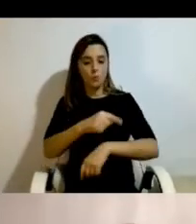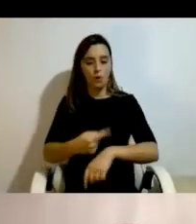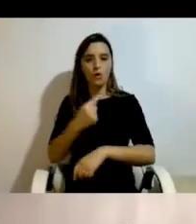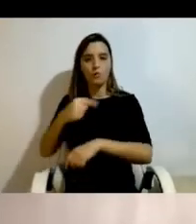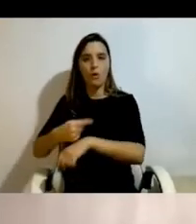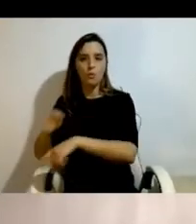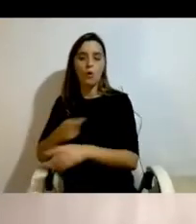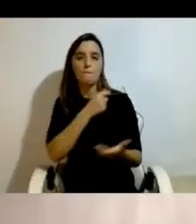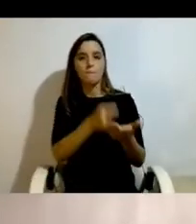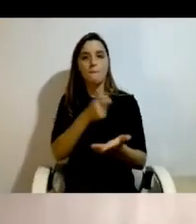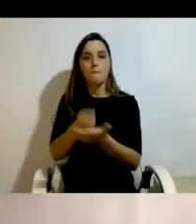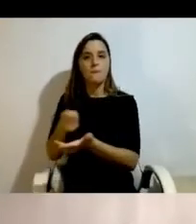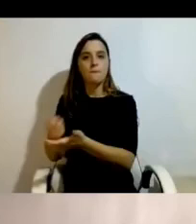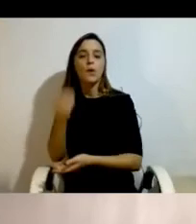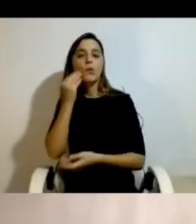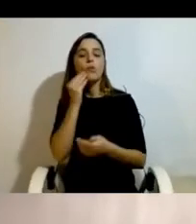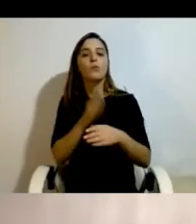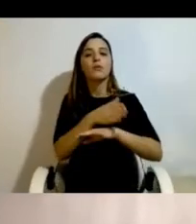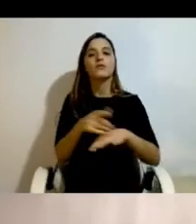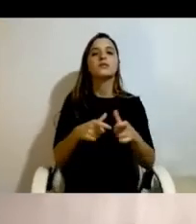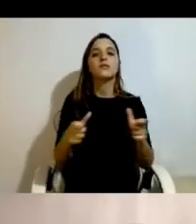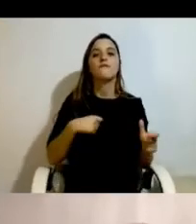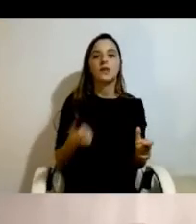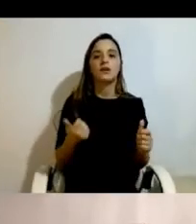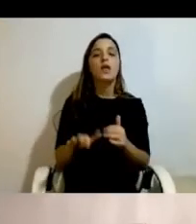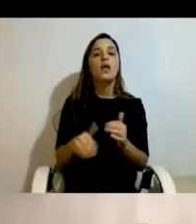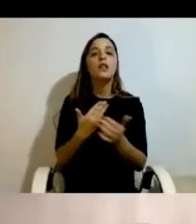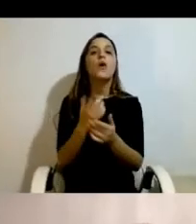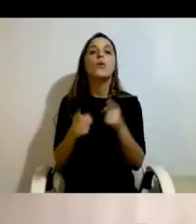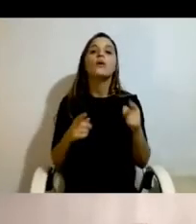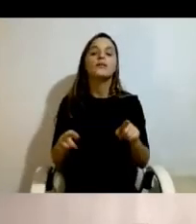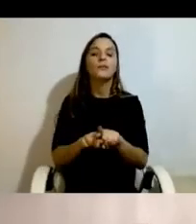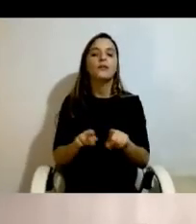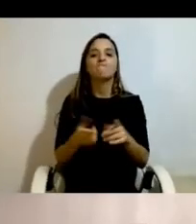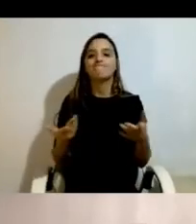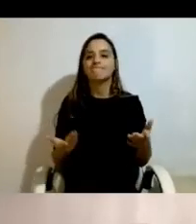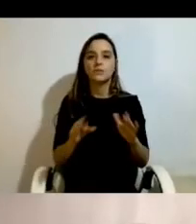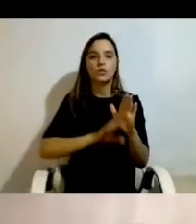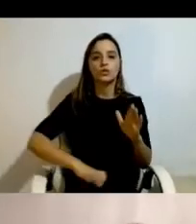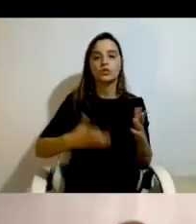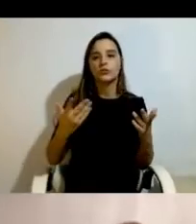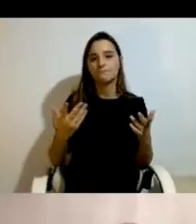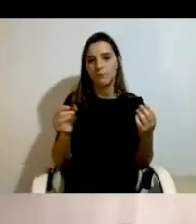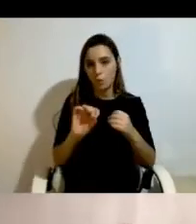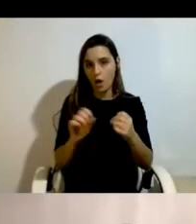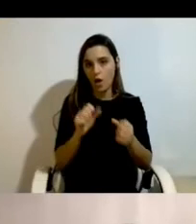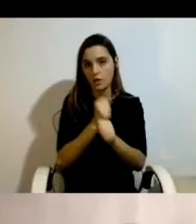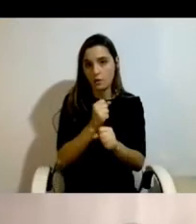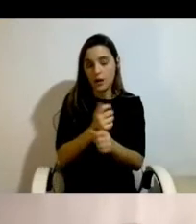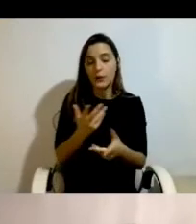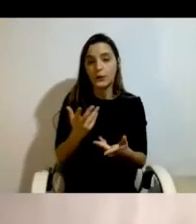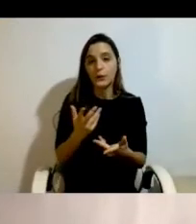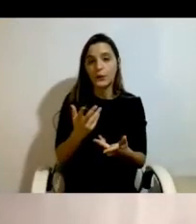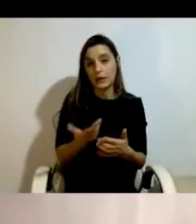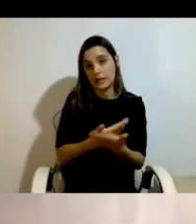através de recibos verdes criou esta grande precariedade no trabalho, que era na relação do